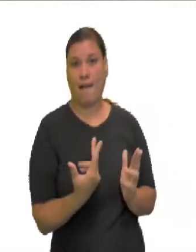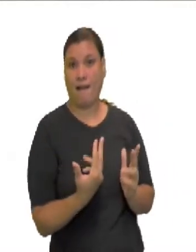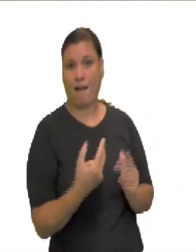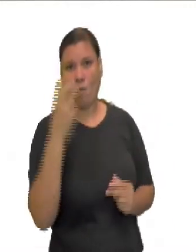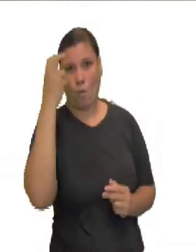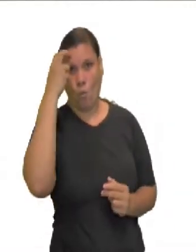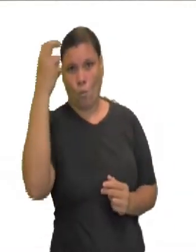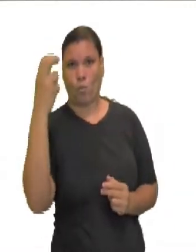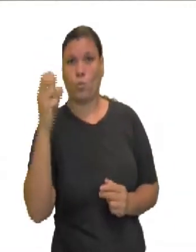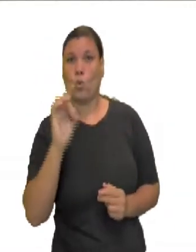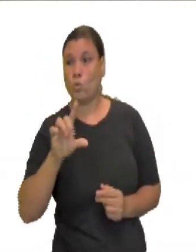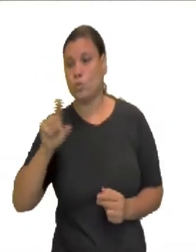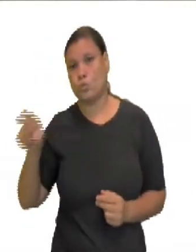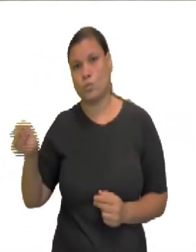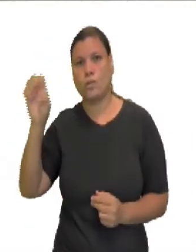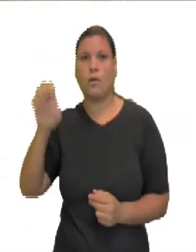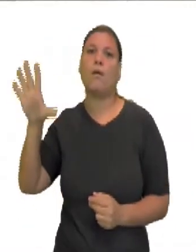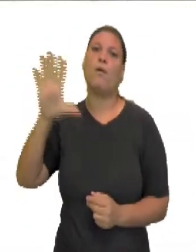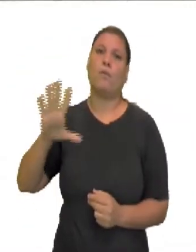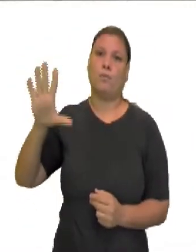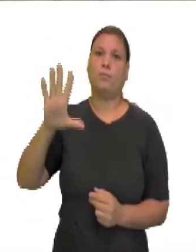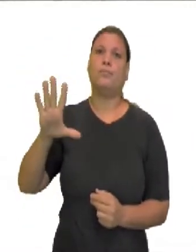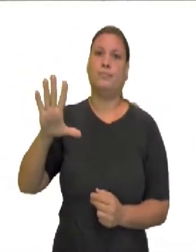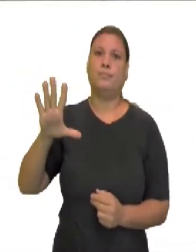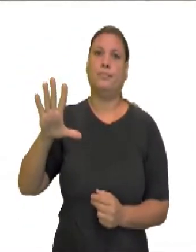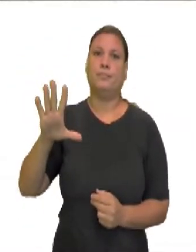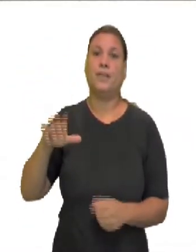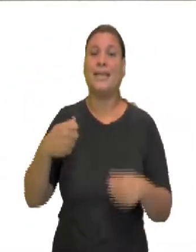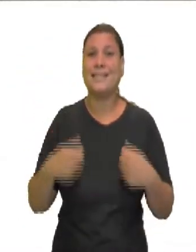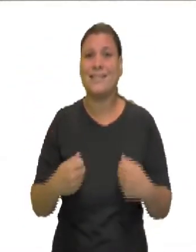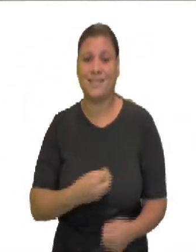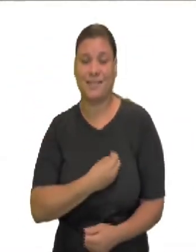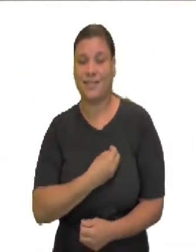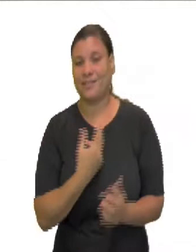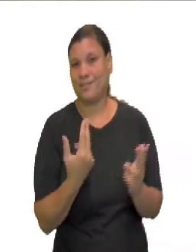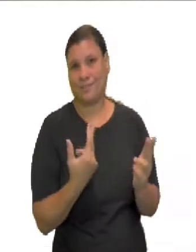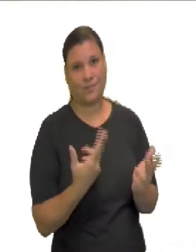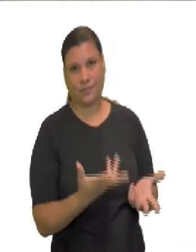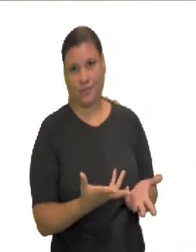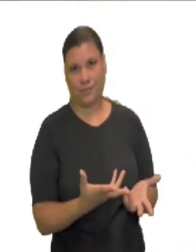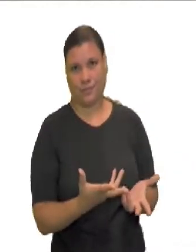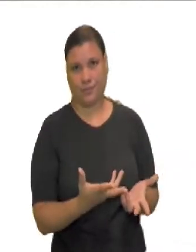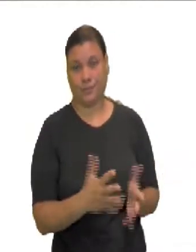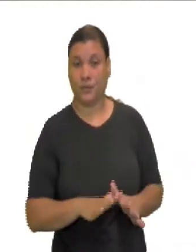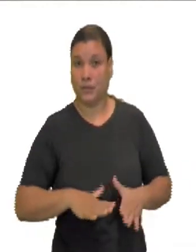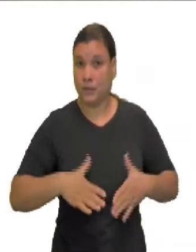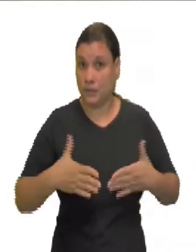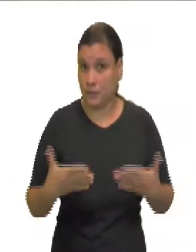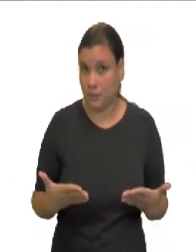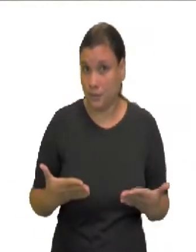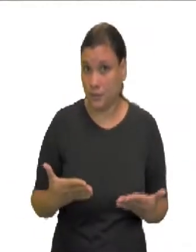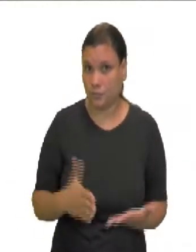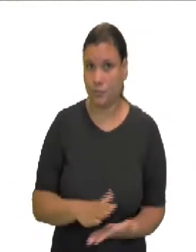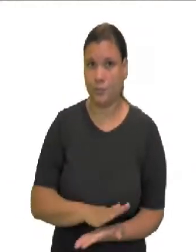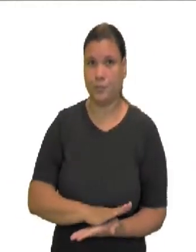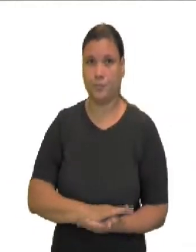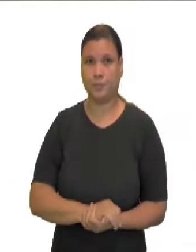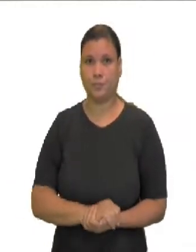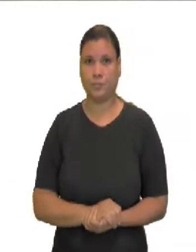viviam era europeia. Com isso, eles também vinham a